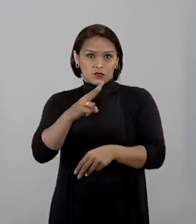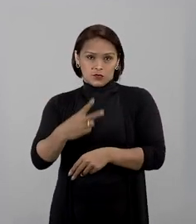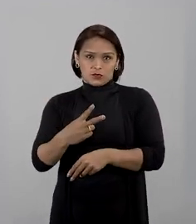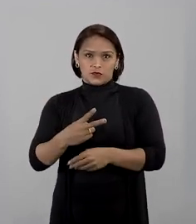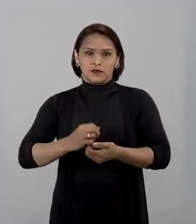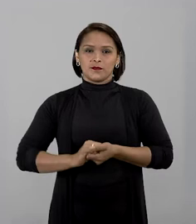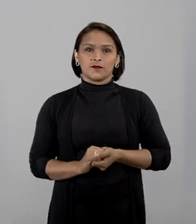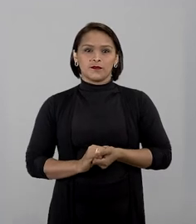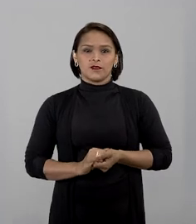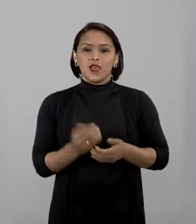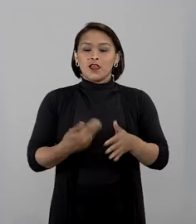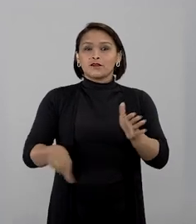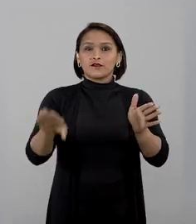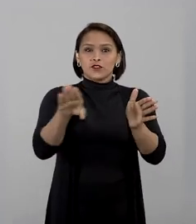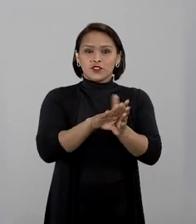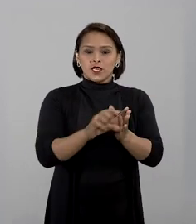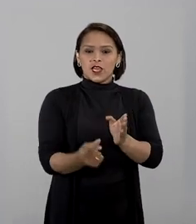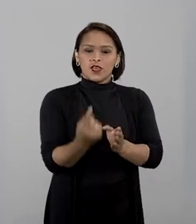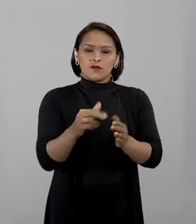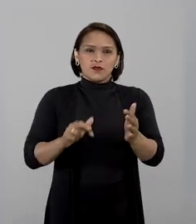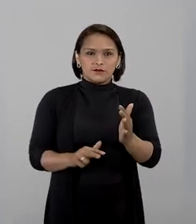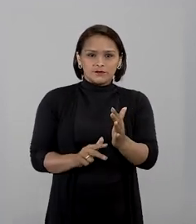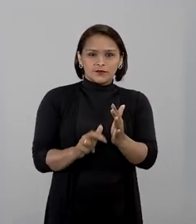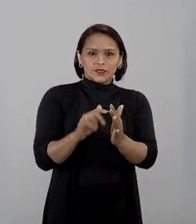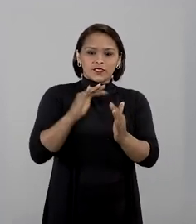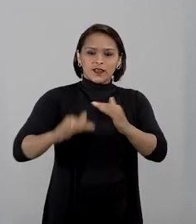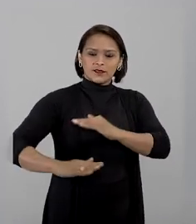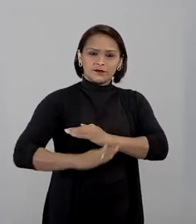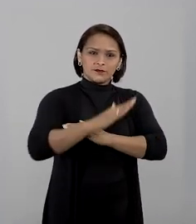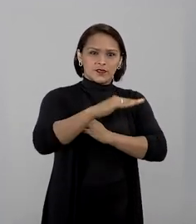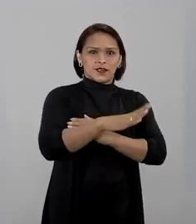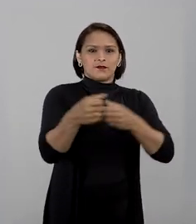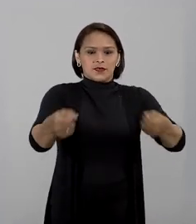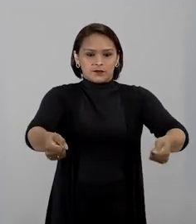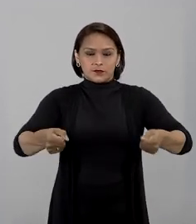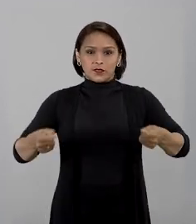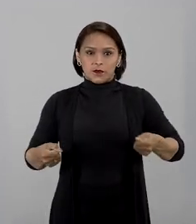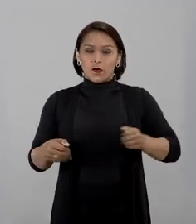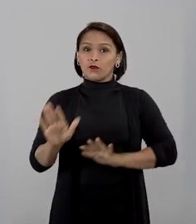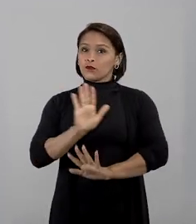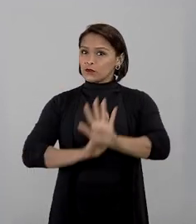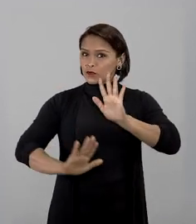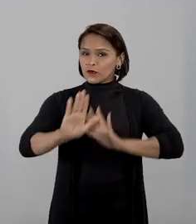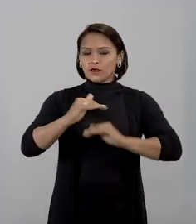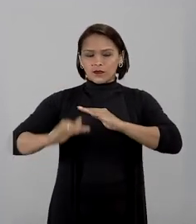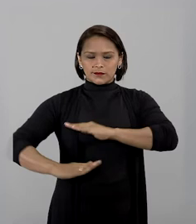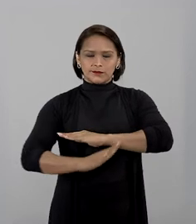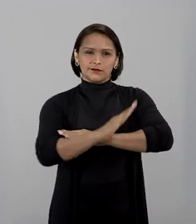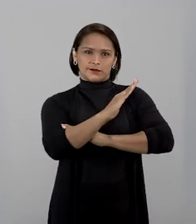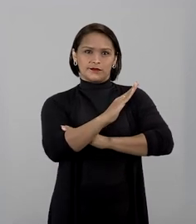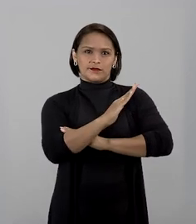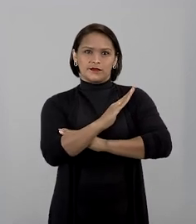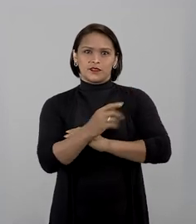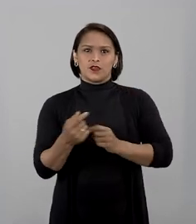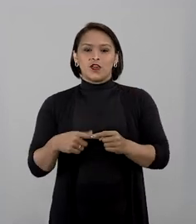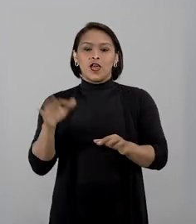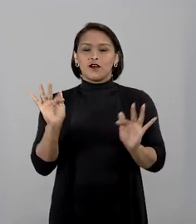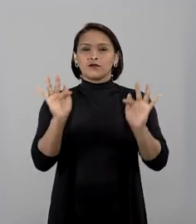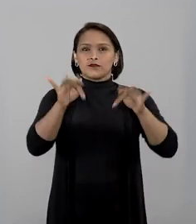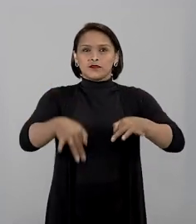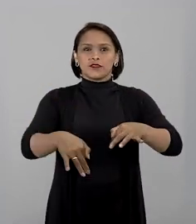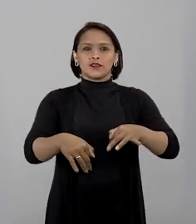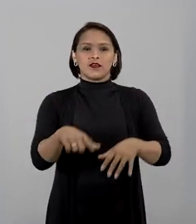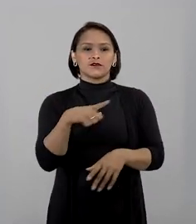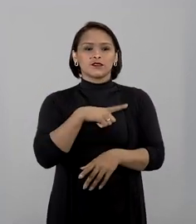Ministro 2. Você vai chegar em uma escada e rampa com corrimão. Cuidado com a inclinação da rampa.